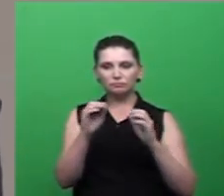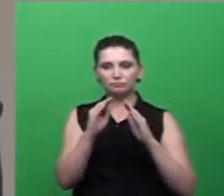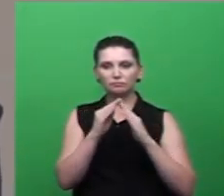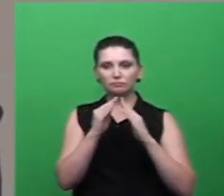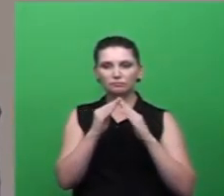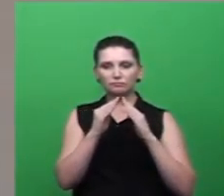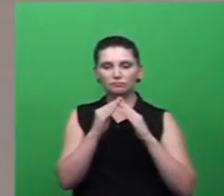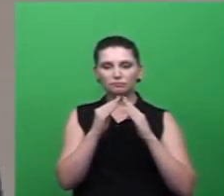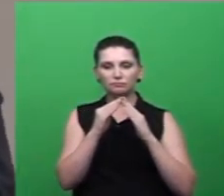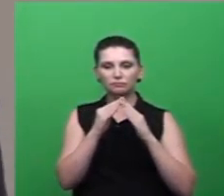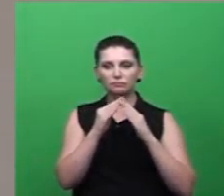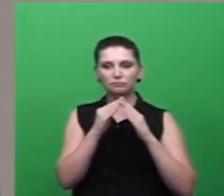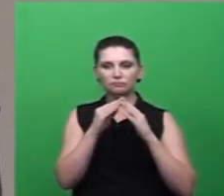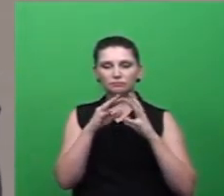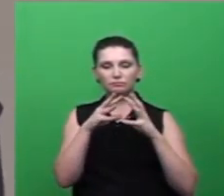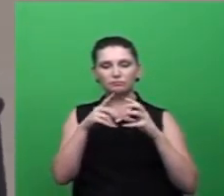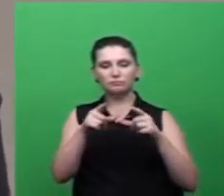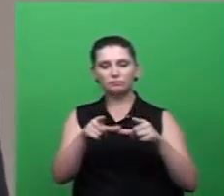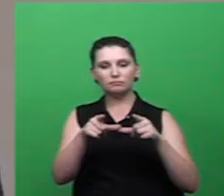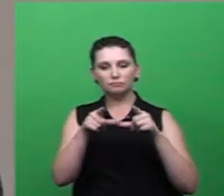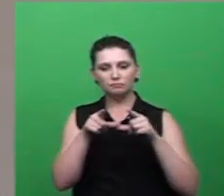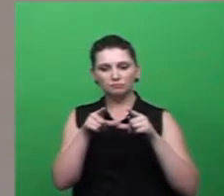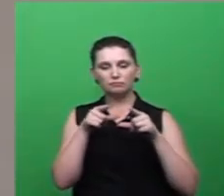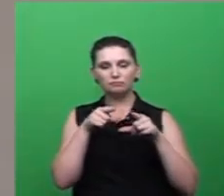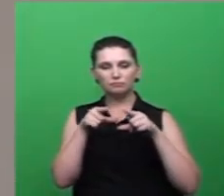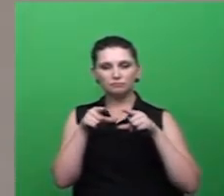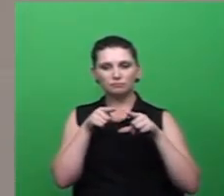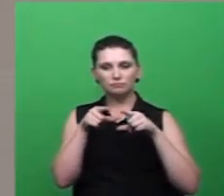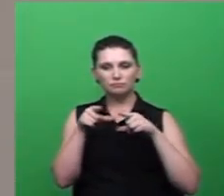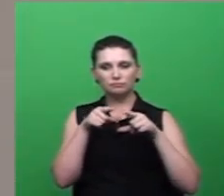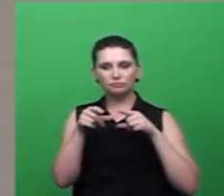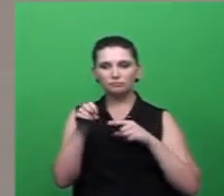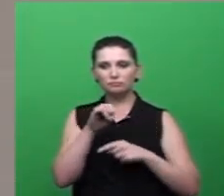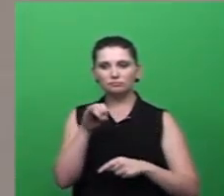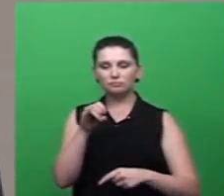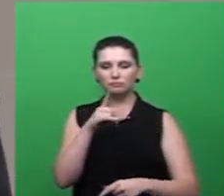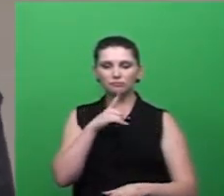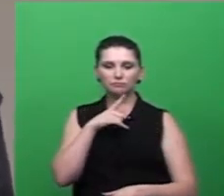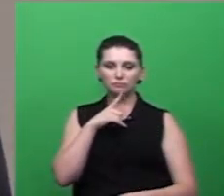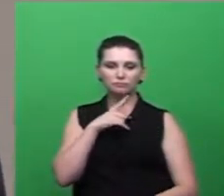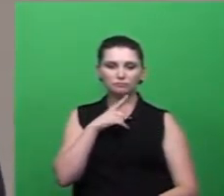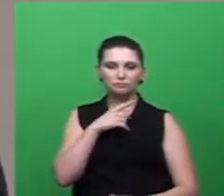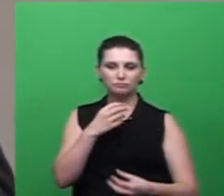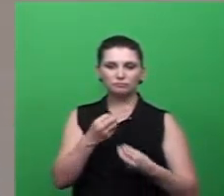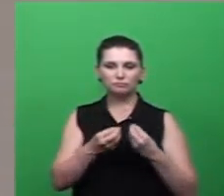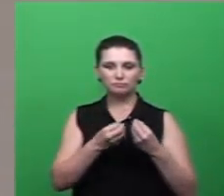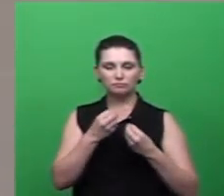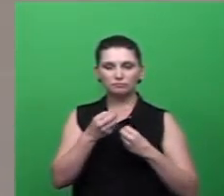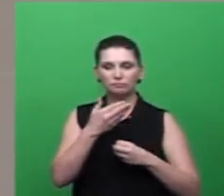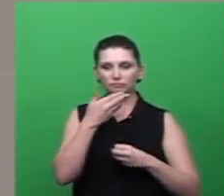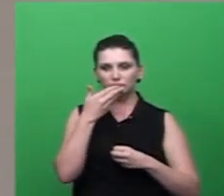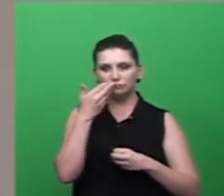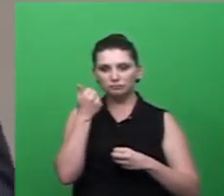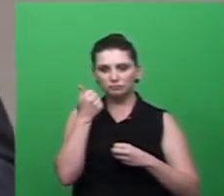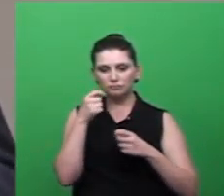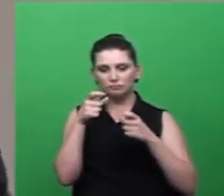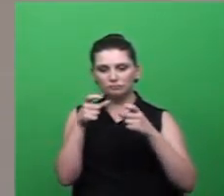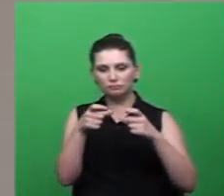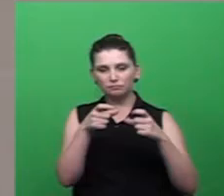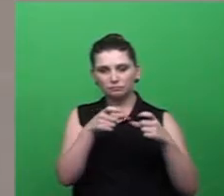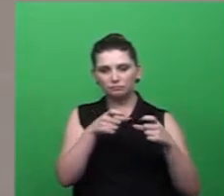eles fazem aquele trabalho das nossas famílias se realmente eles têm condições de ir em locais que